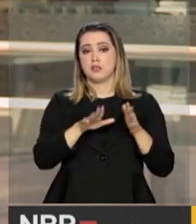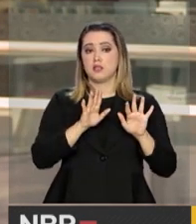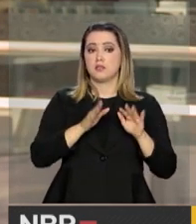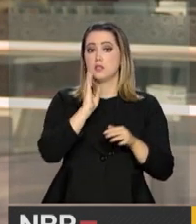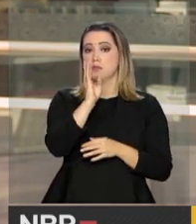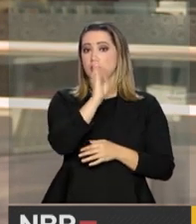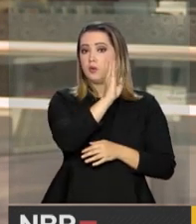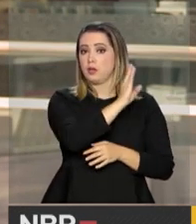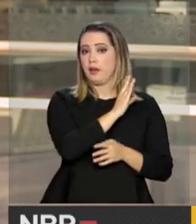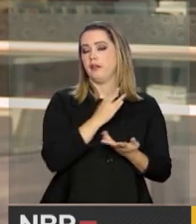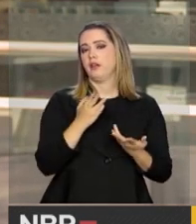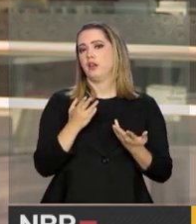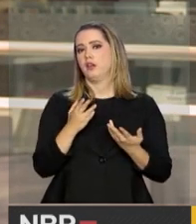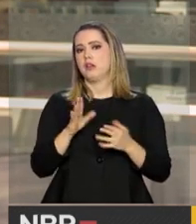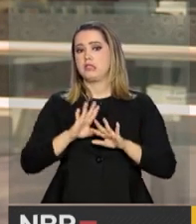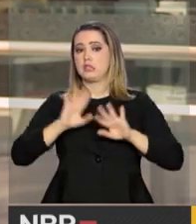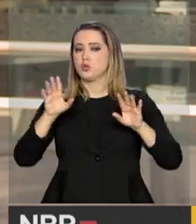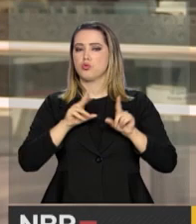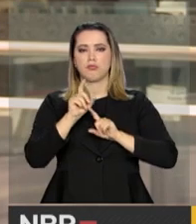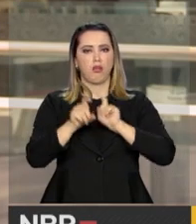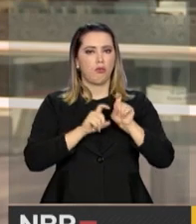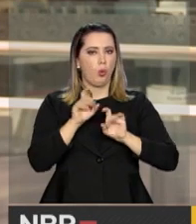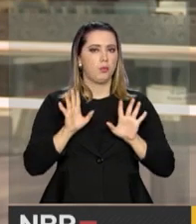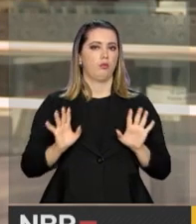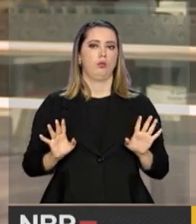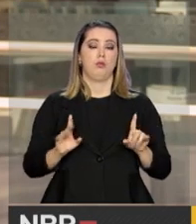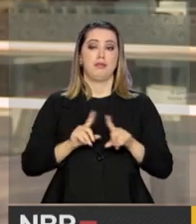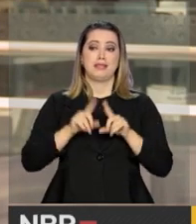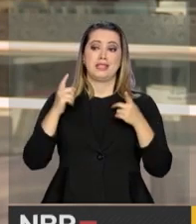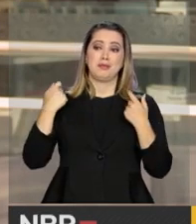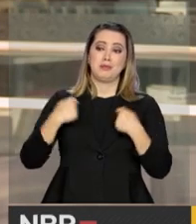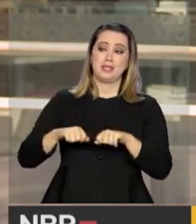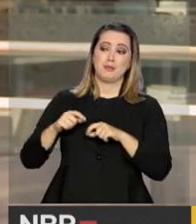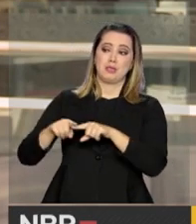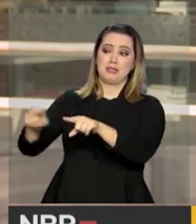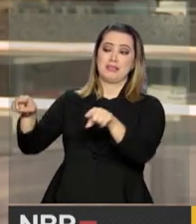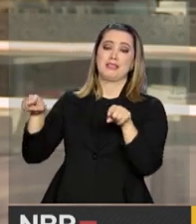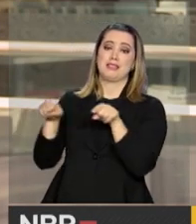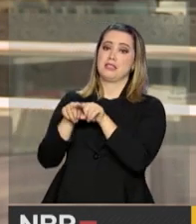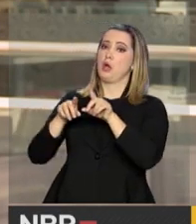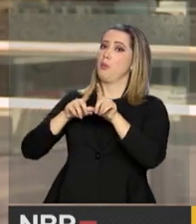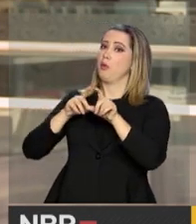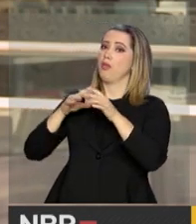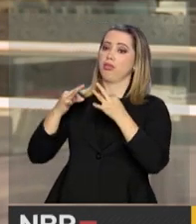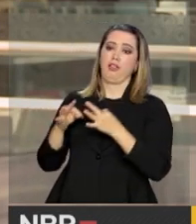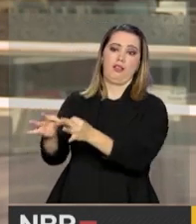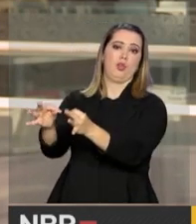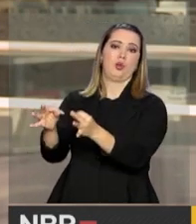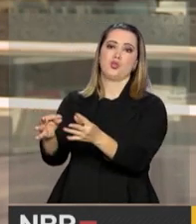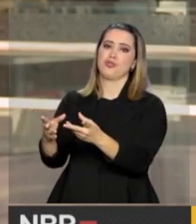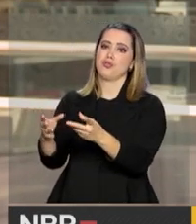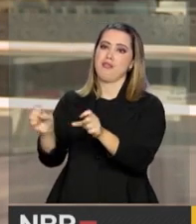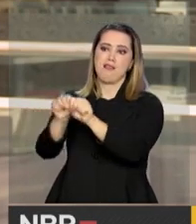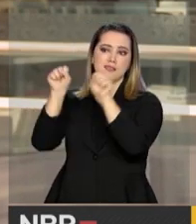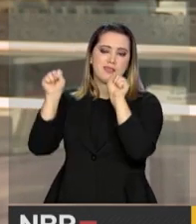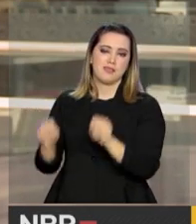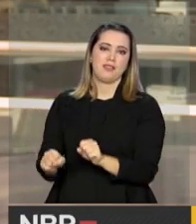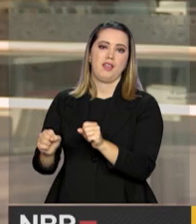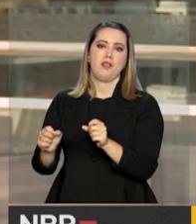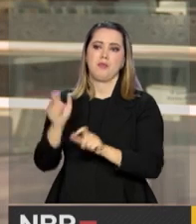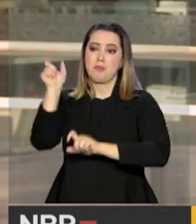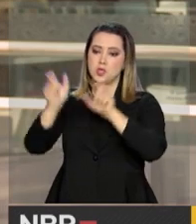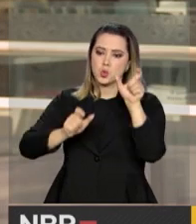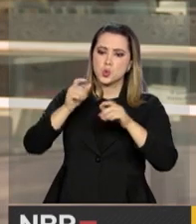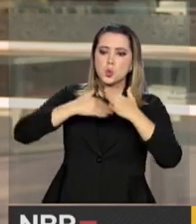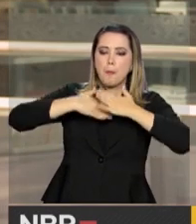as bibliotecas, as bibliotecas passam a ser virtuais, nós temos necessidade da tecnologia, nós temos necessidade de software, nós temos a necessidade de pessoal